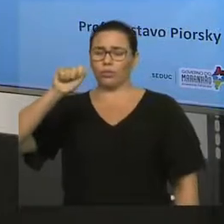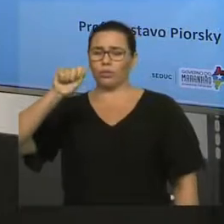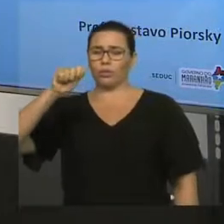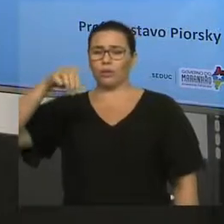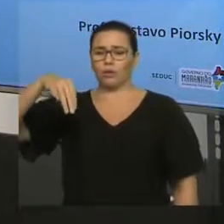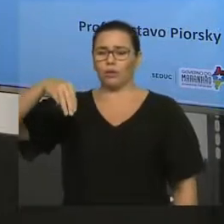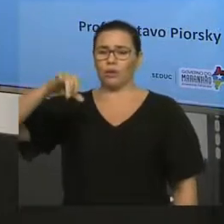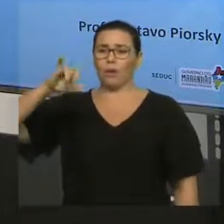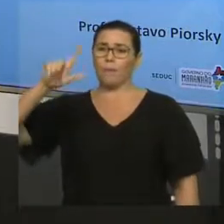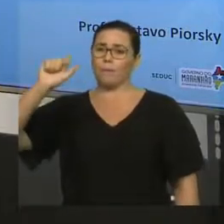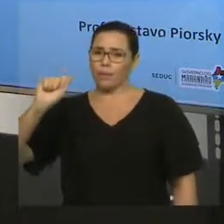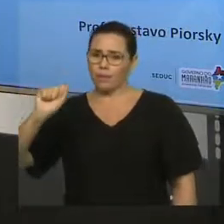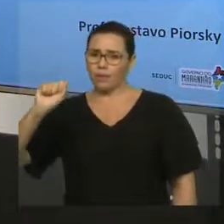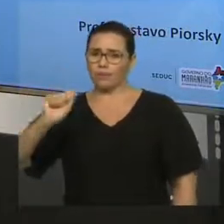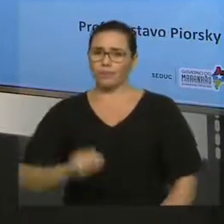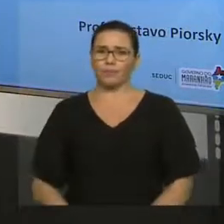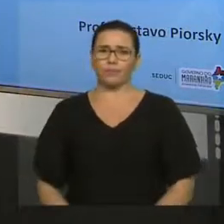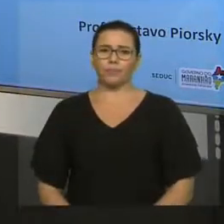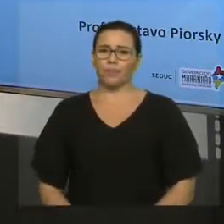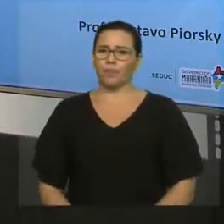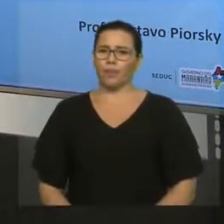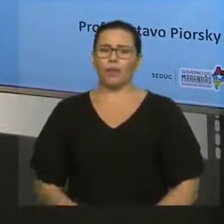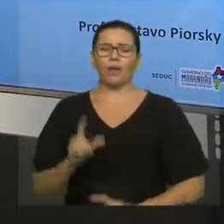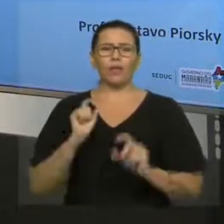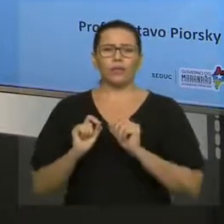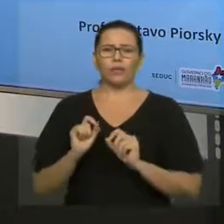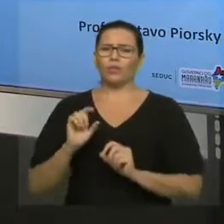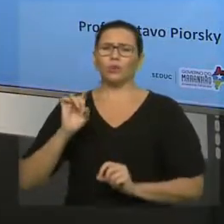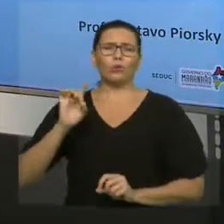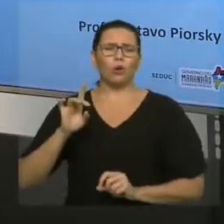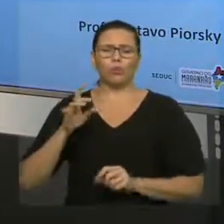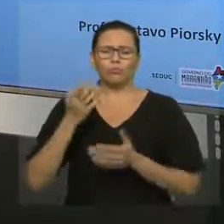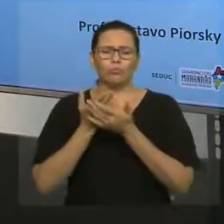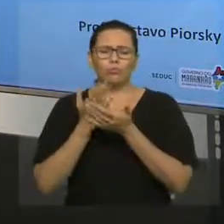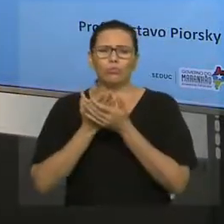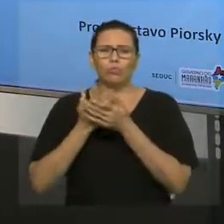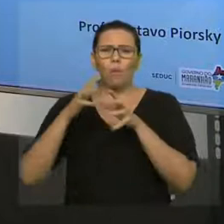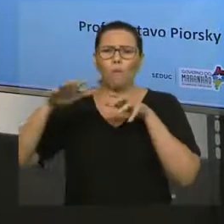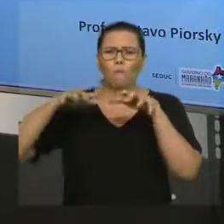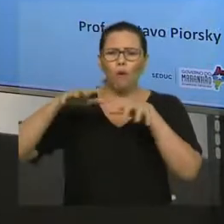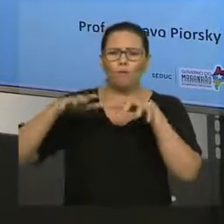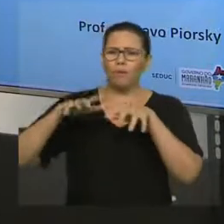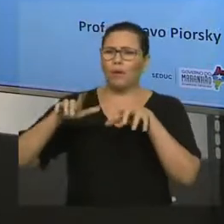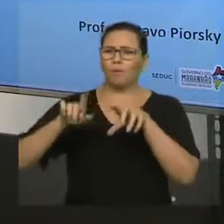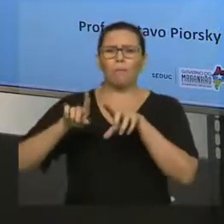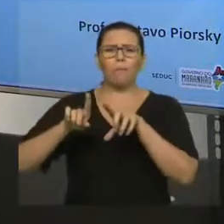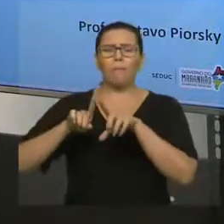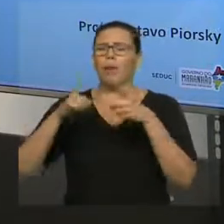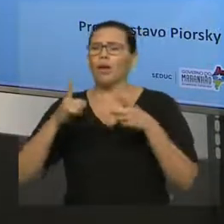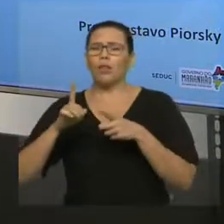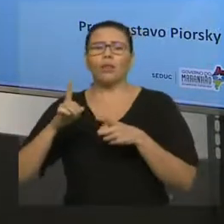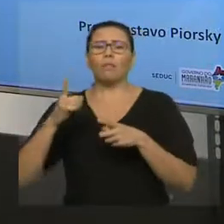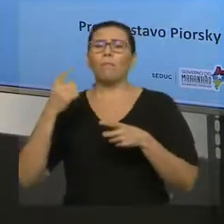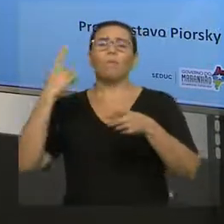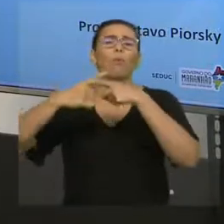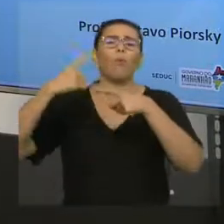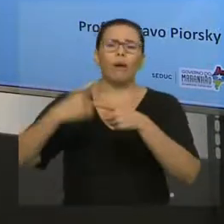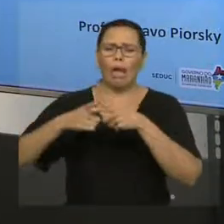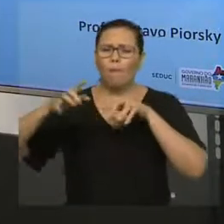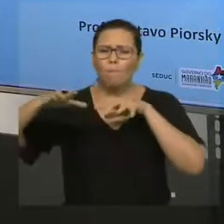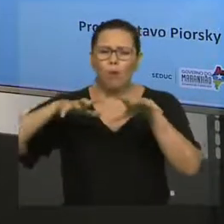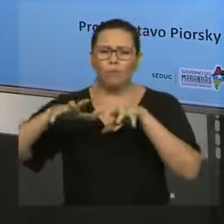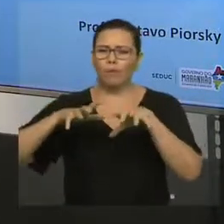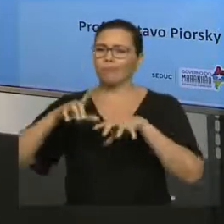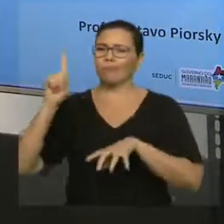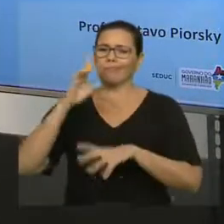relaciona com aquilo que causa o movimento, ela só estuda o movimento em si, que você estuda o movimento de forma variada, etc. Enquanto a